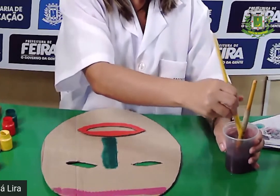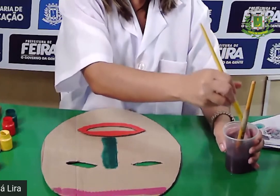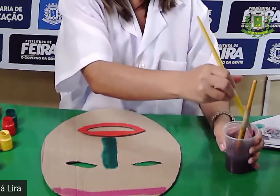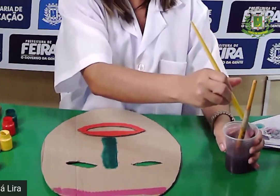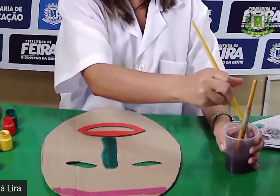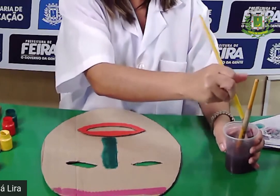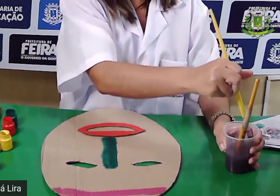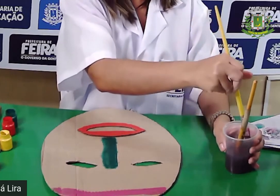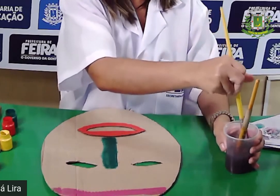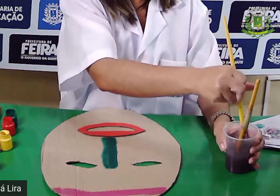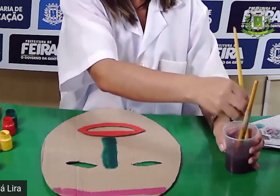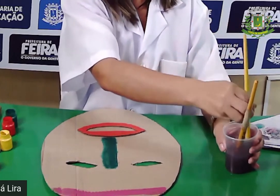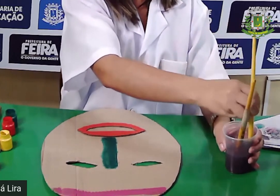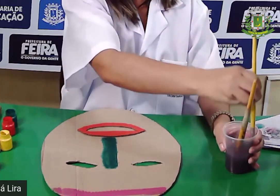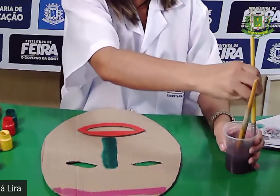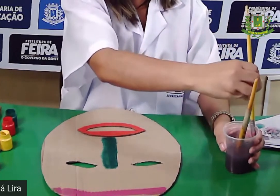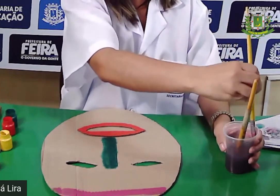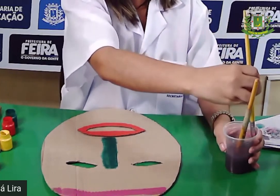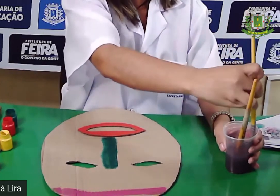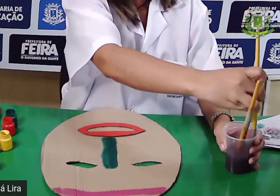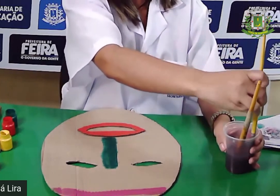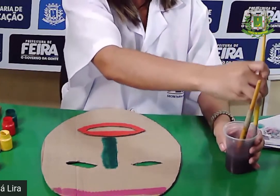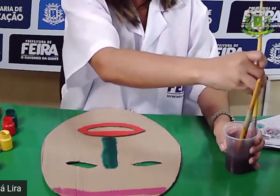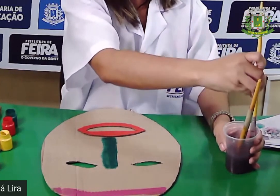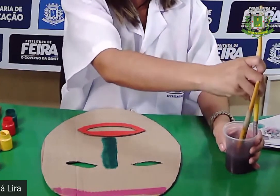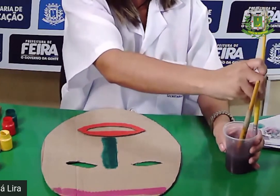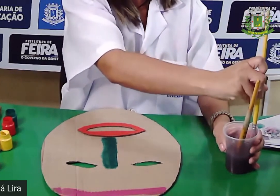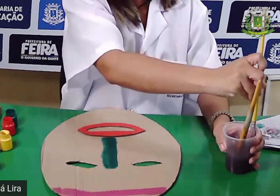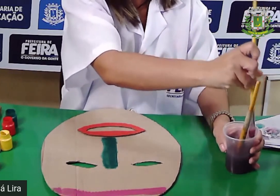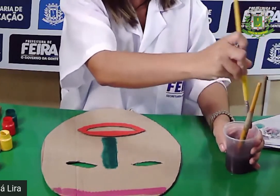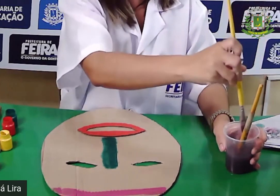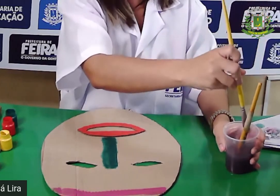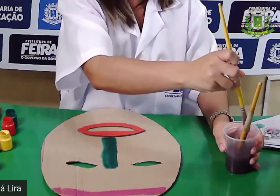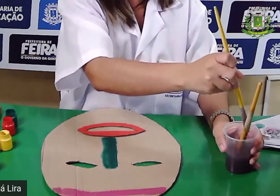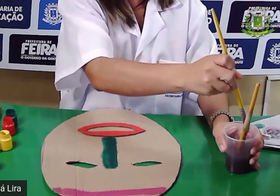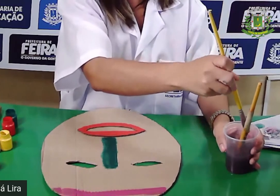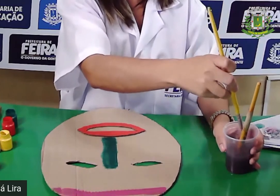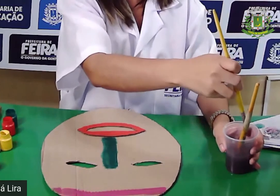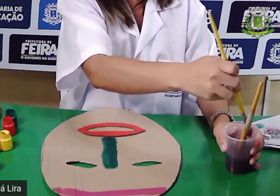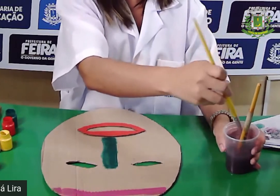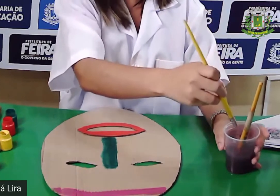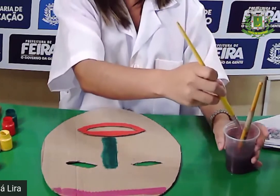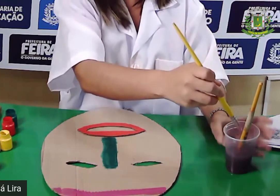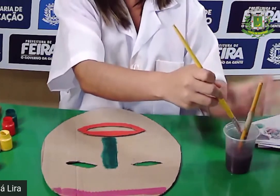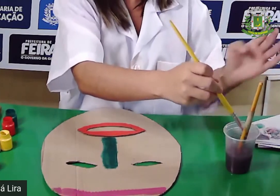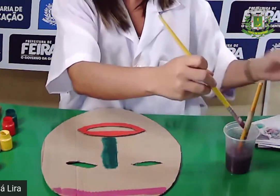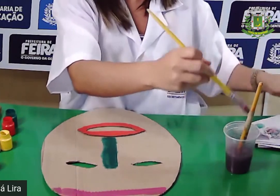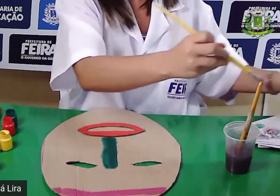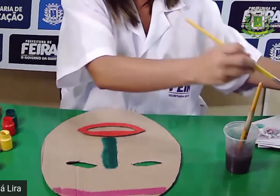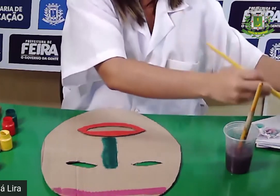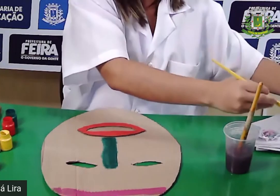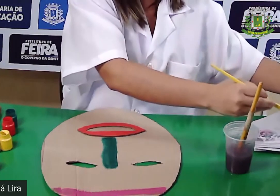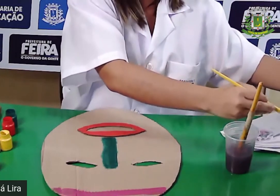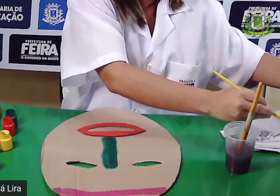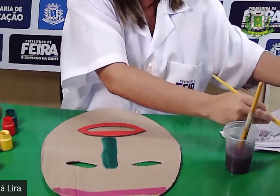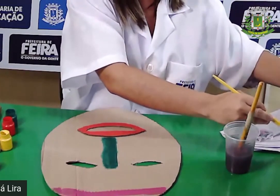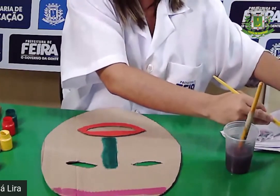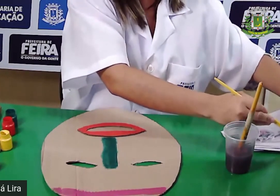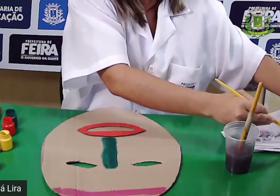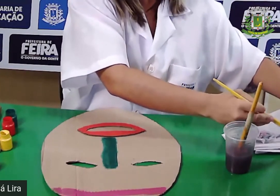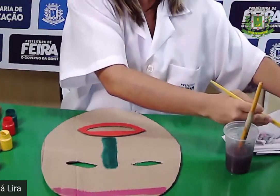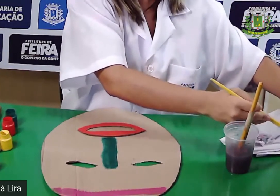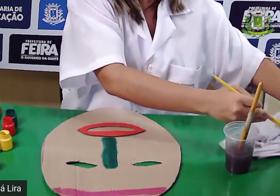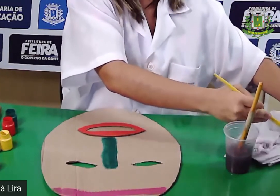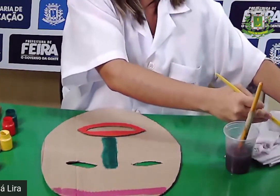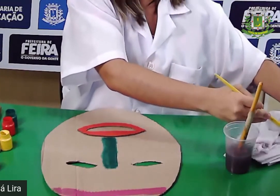ficar verde, tá? E aí, vai ficar chateado porque não conseguiu usar a cor que realmente ia usar. Então,